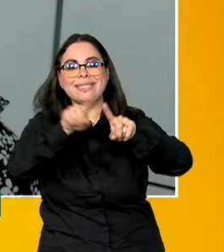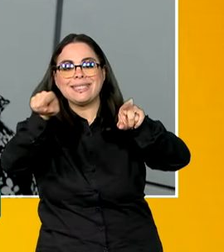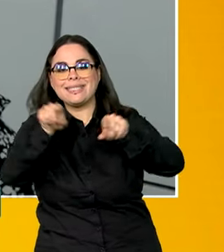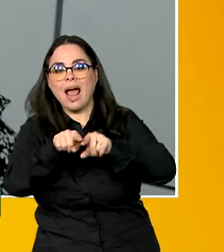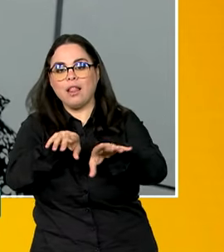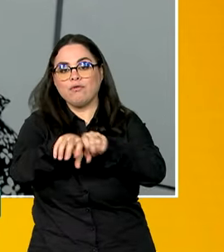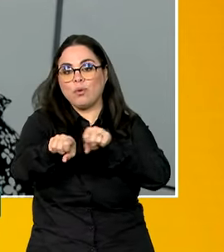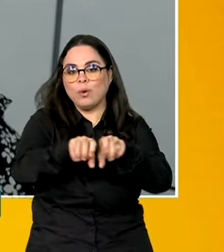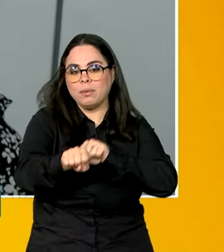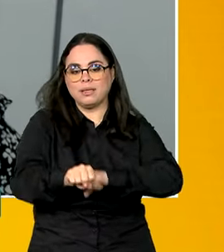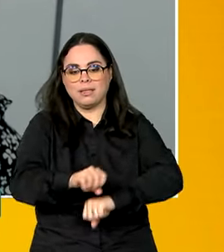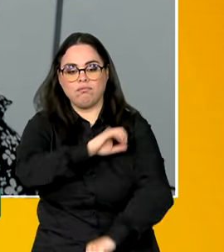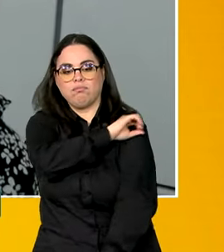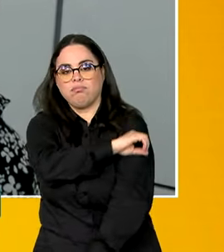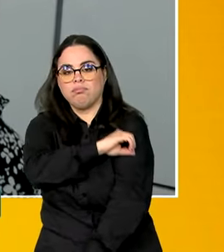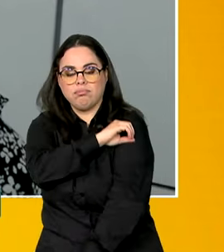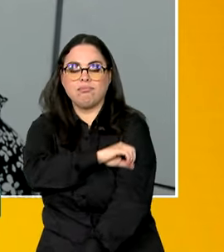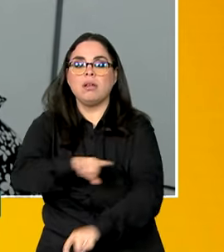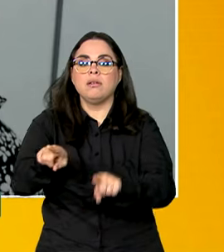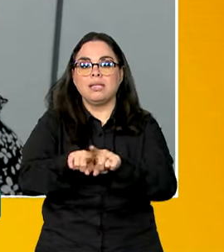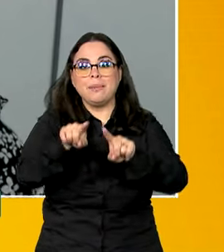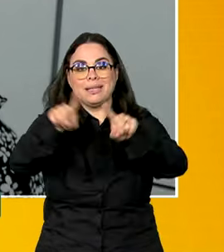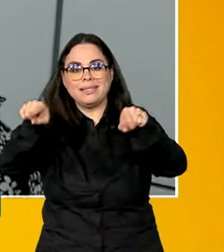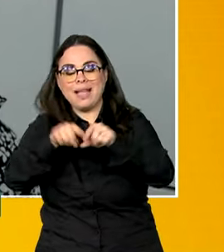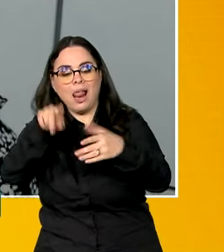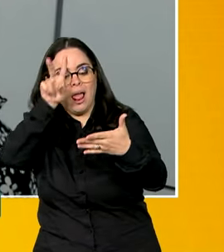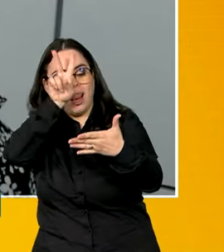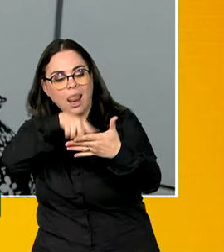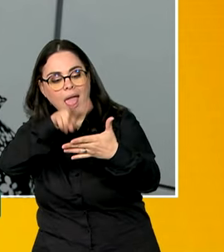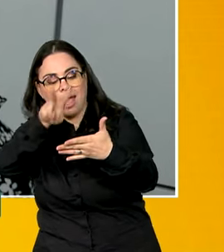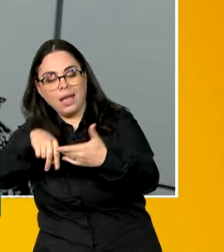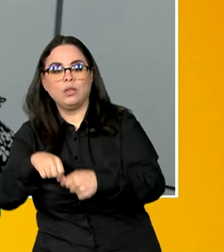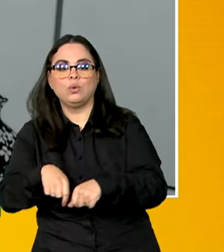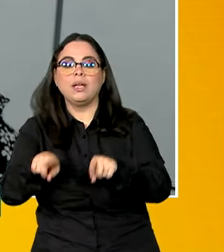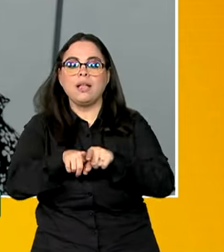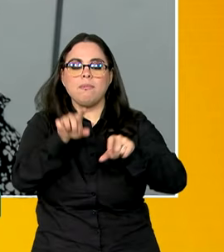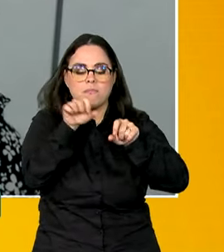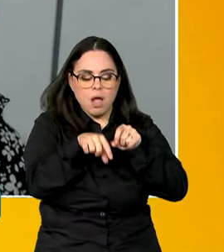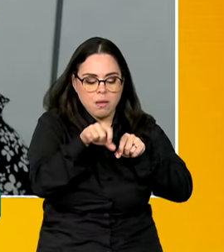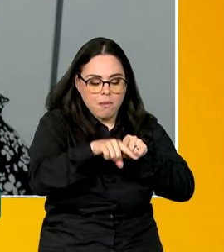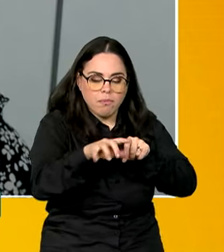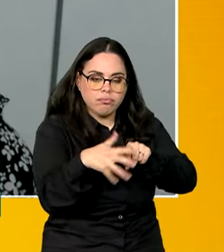formação, como as hortas. Algumas cozinhas têm vinculação com hortas urbanas.